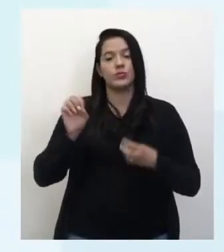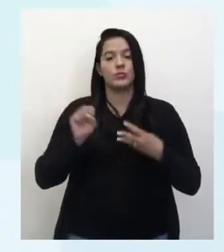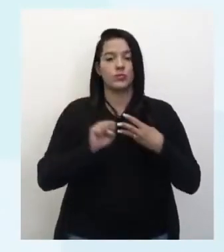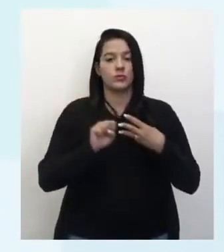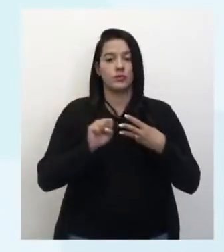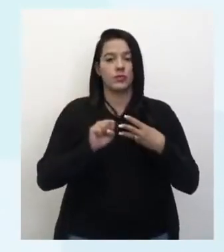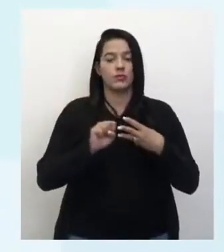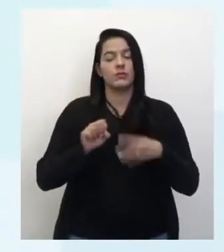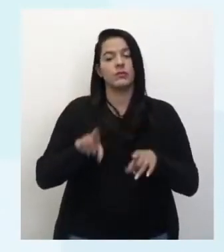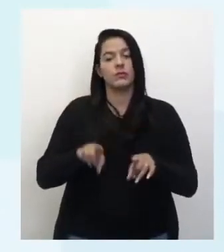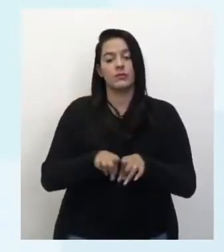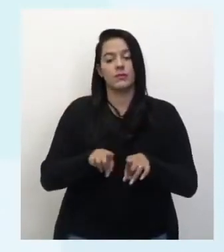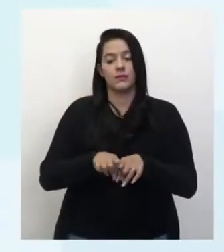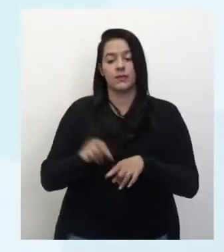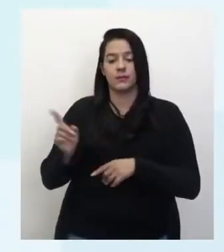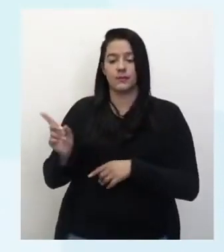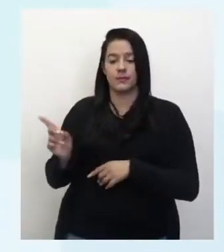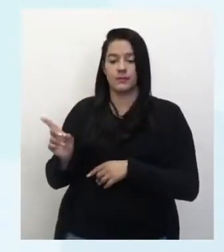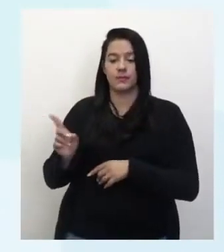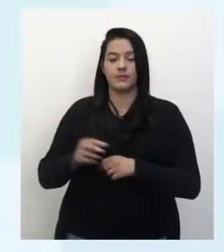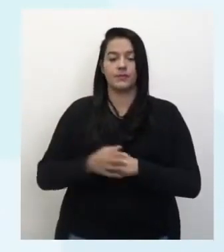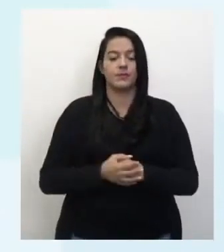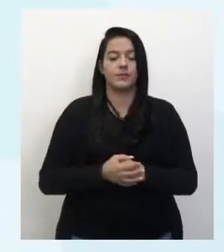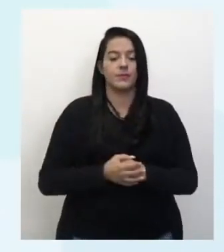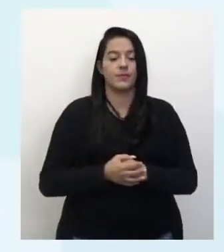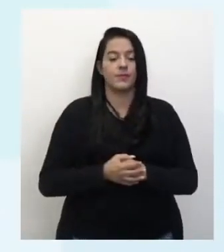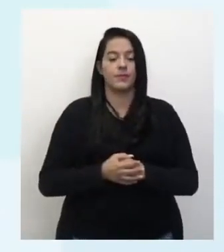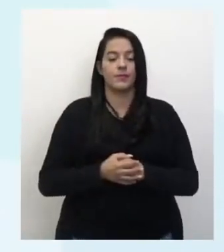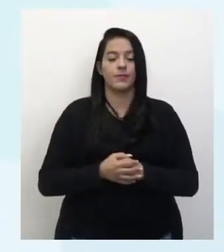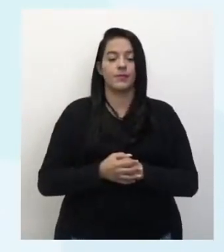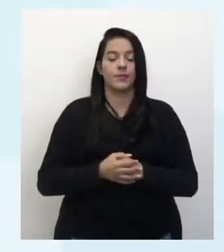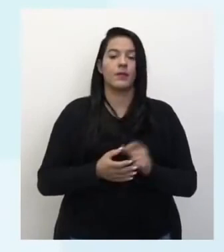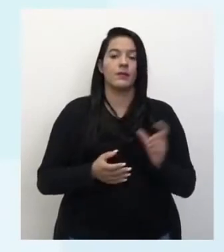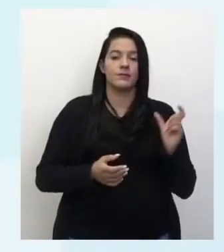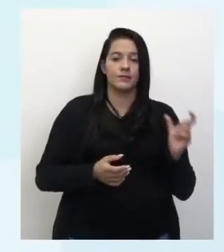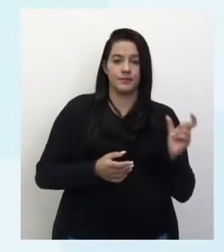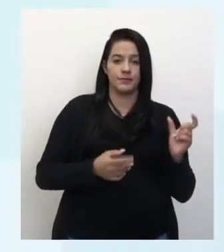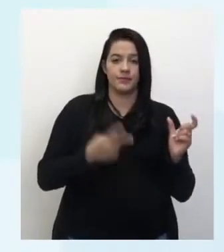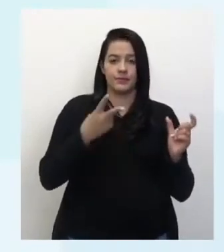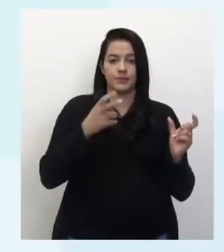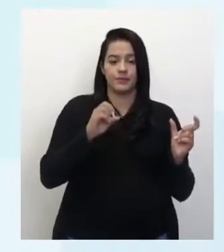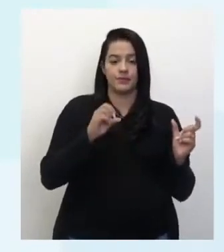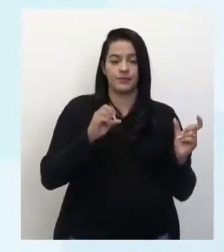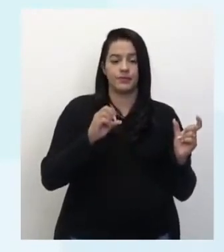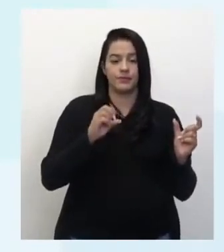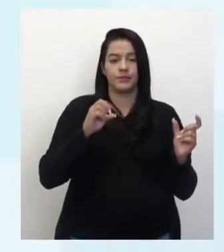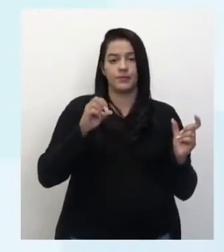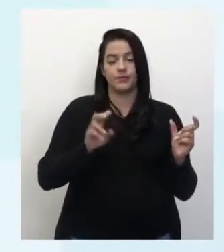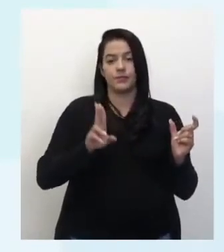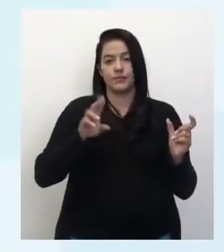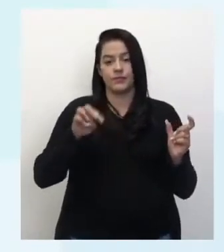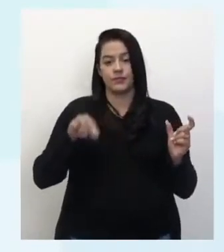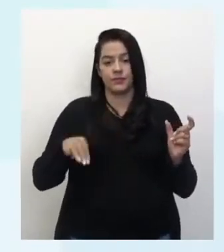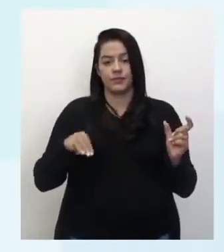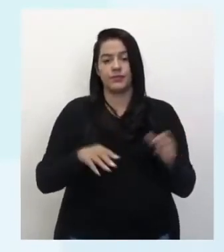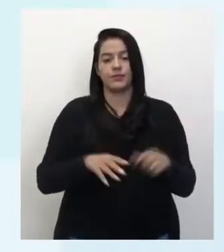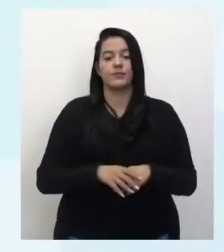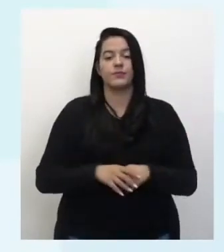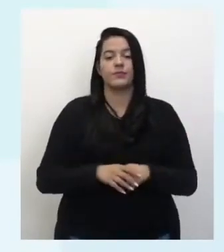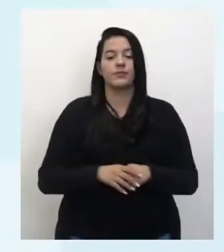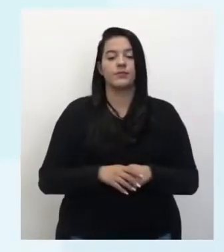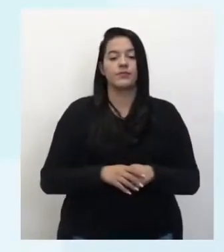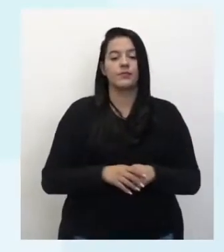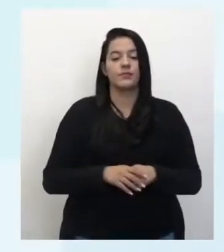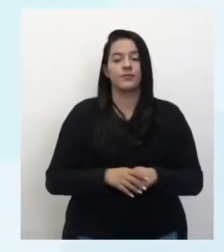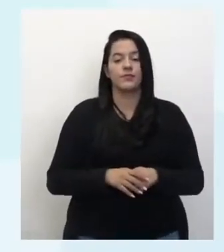eucarionte, formado por uma célula. Aí tem o risquinho aí de escala. Esse risquinho mede 20 micrômetros. Ou 20 micrômetros.